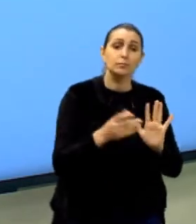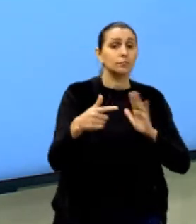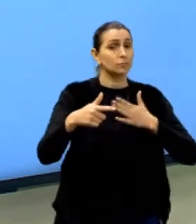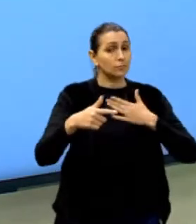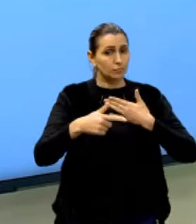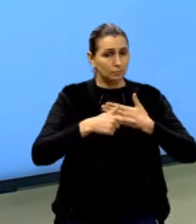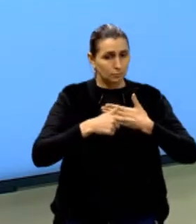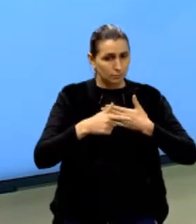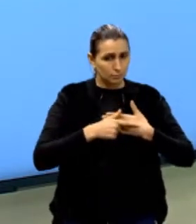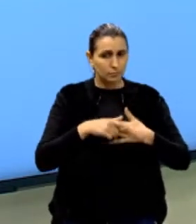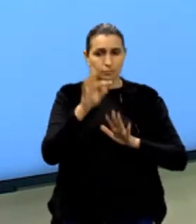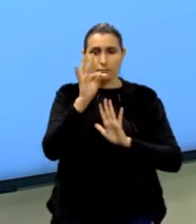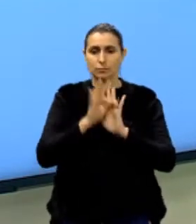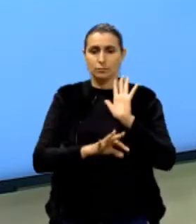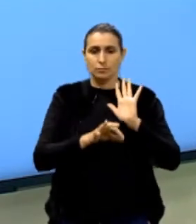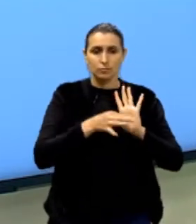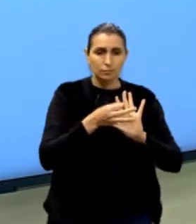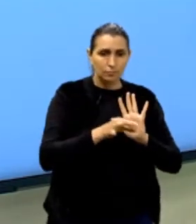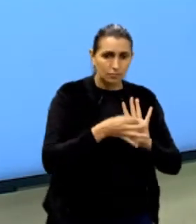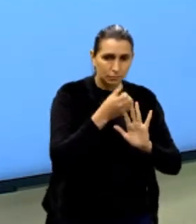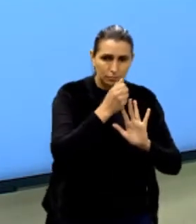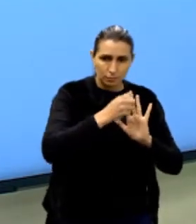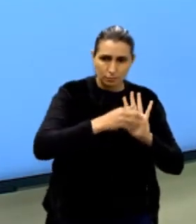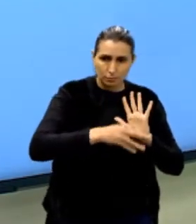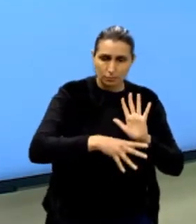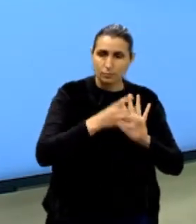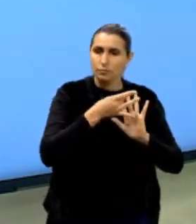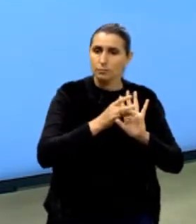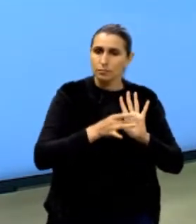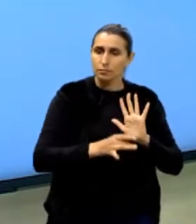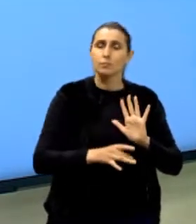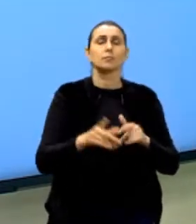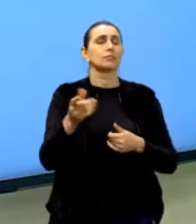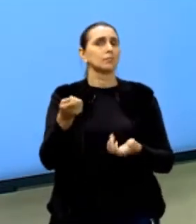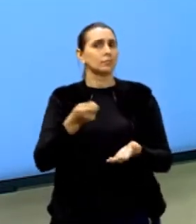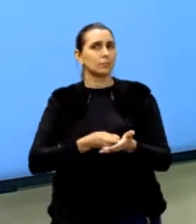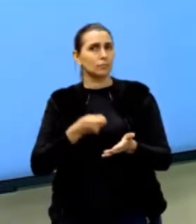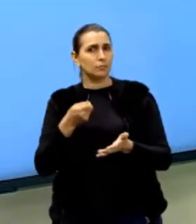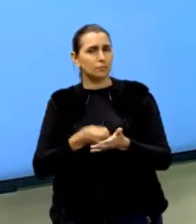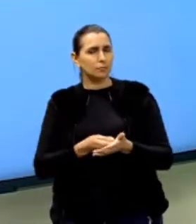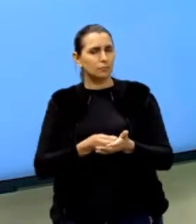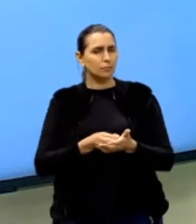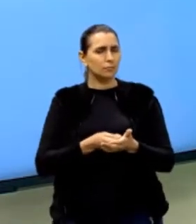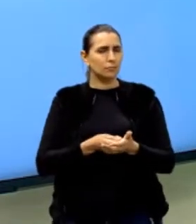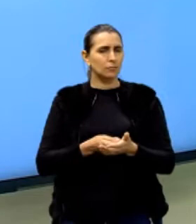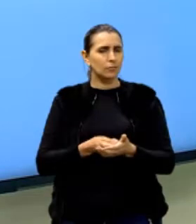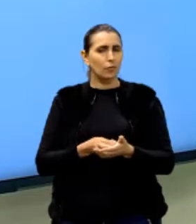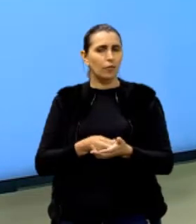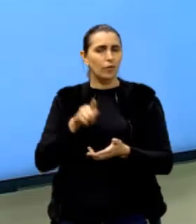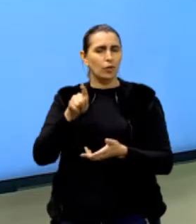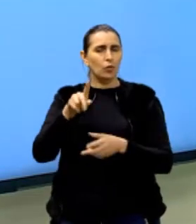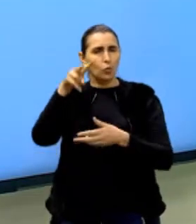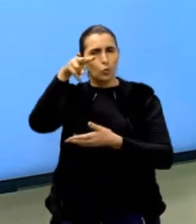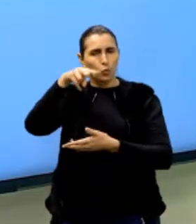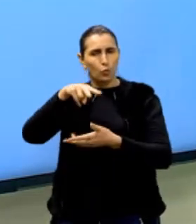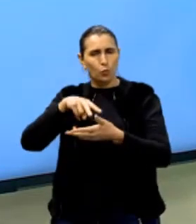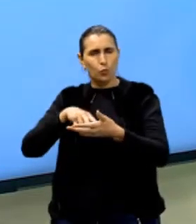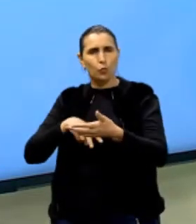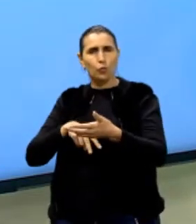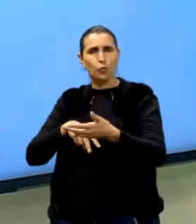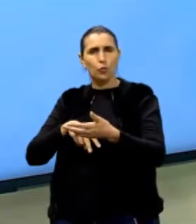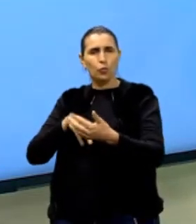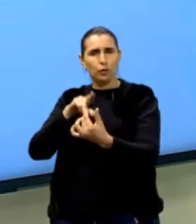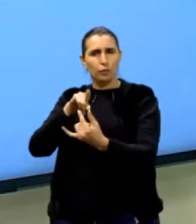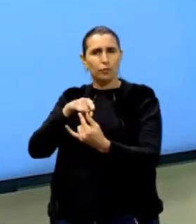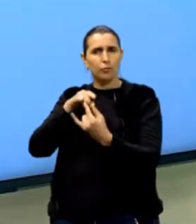O texto dissertativo, argumentativo, ele vai tentar convencer o leitor, persuadir